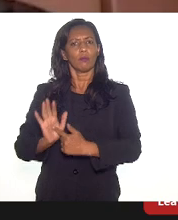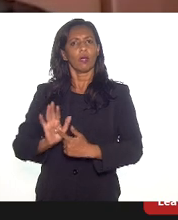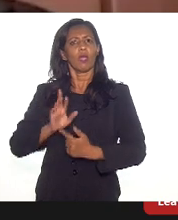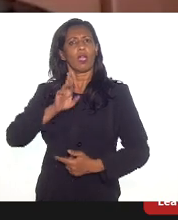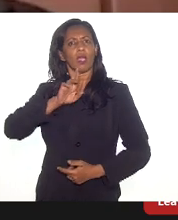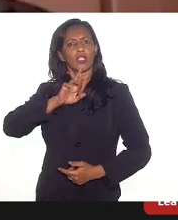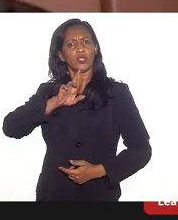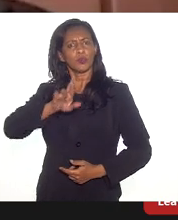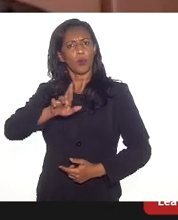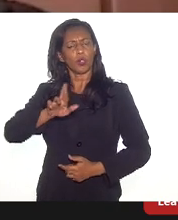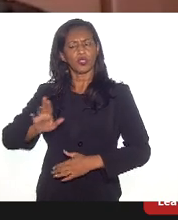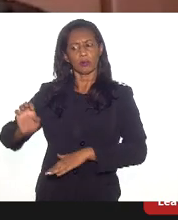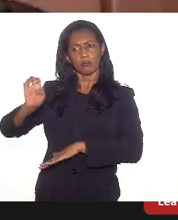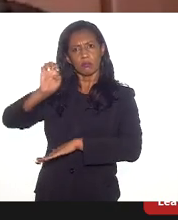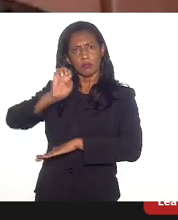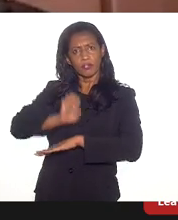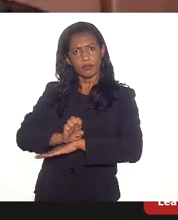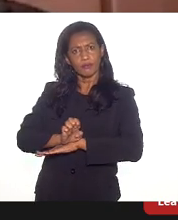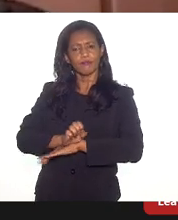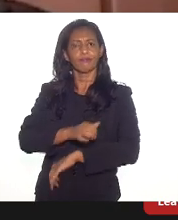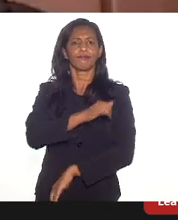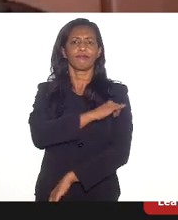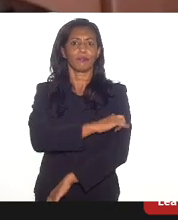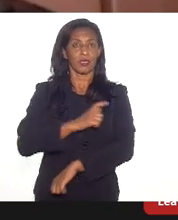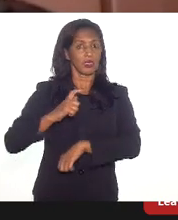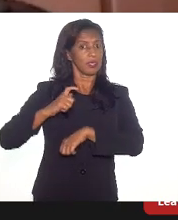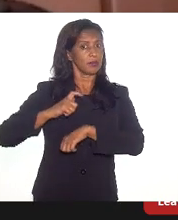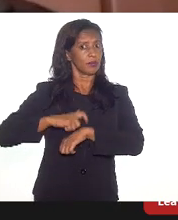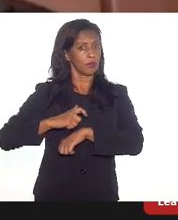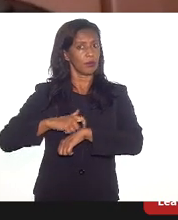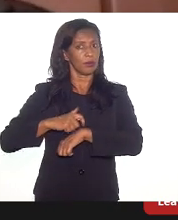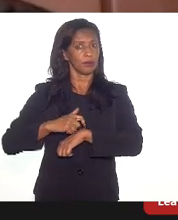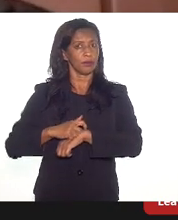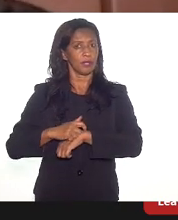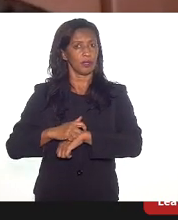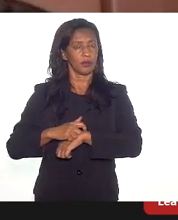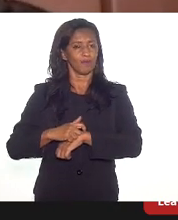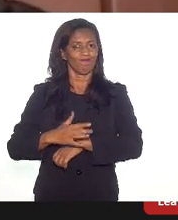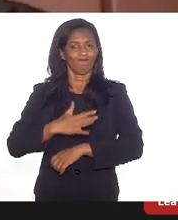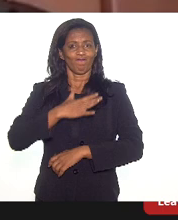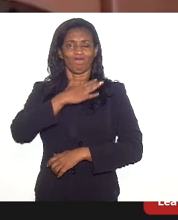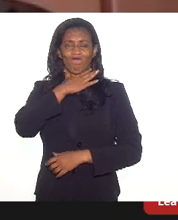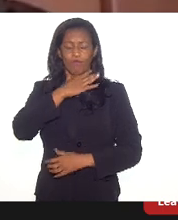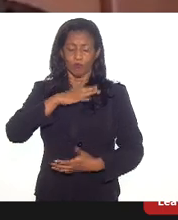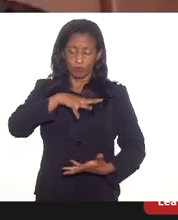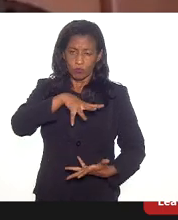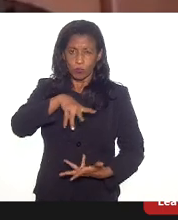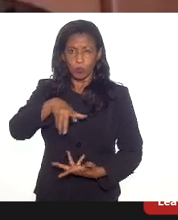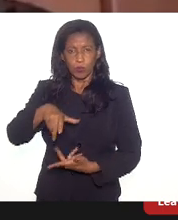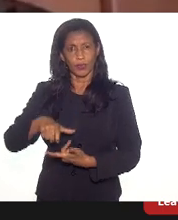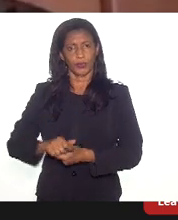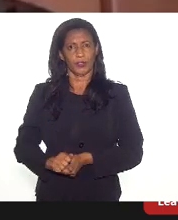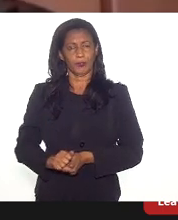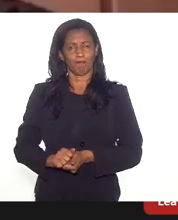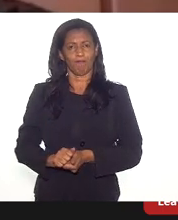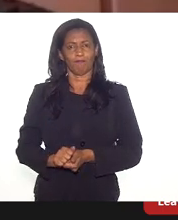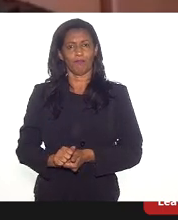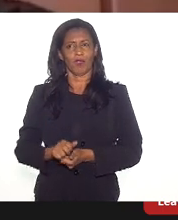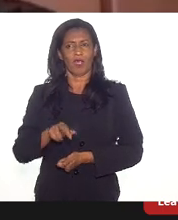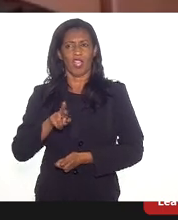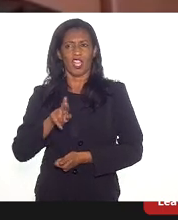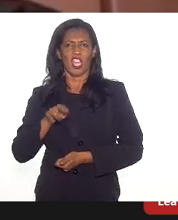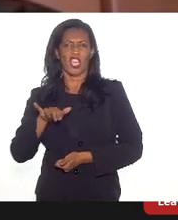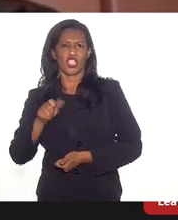ao Estado do Rio de Janeiro nesse momento de crise mundial, de regime de